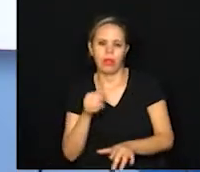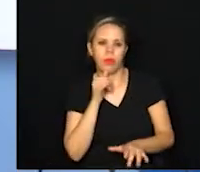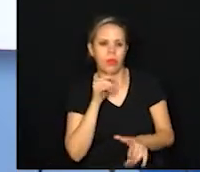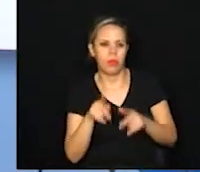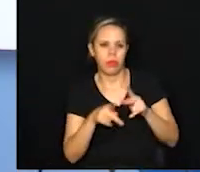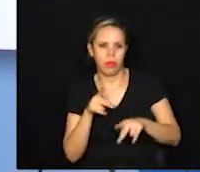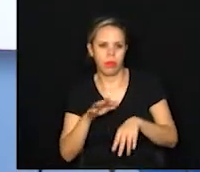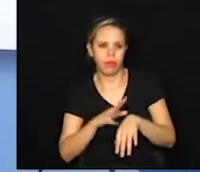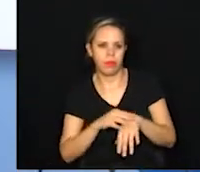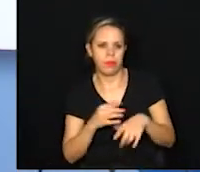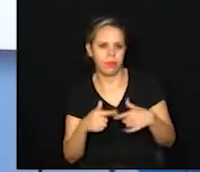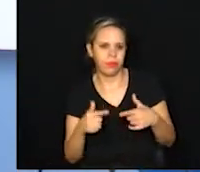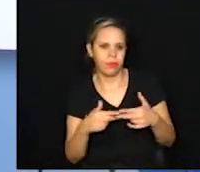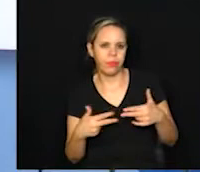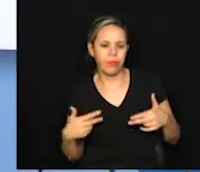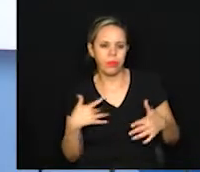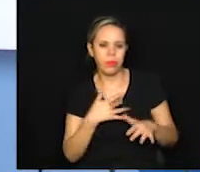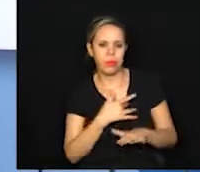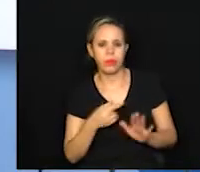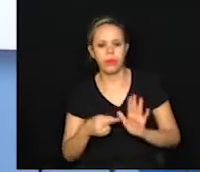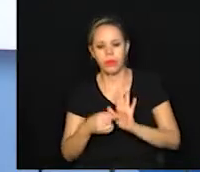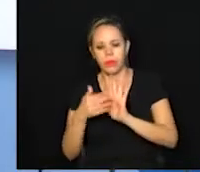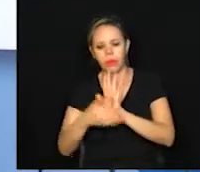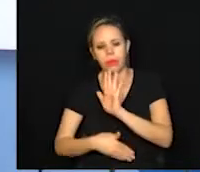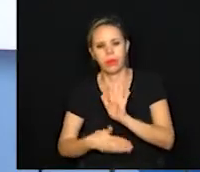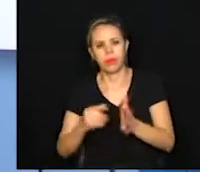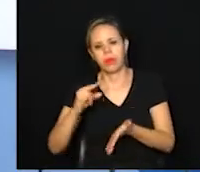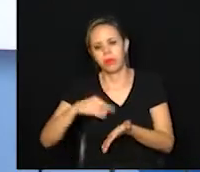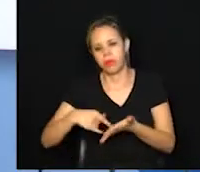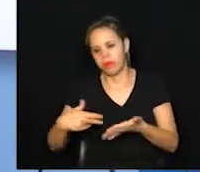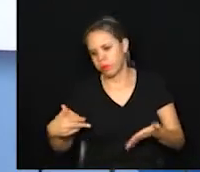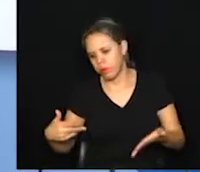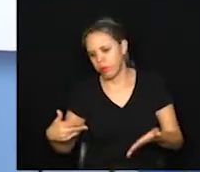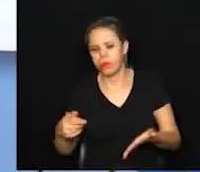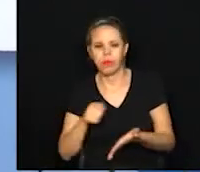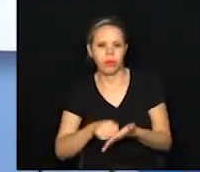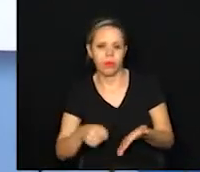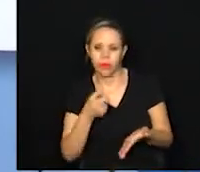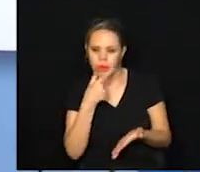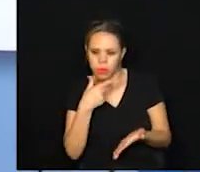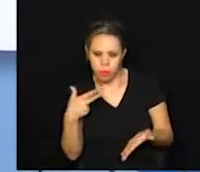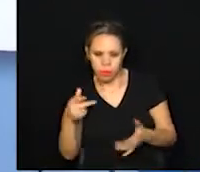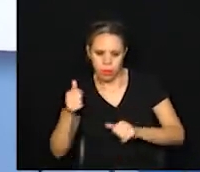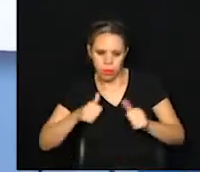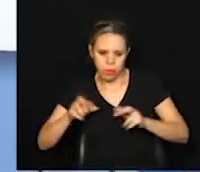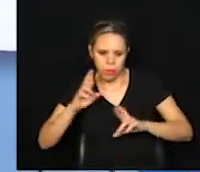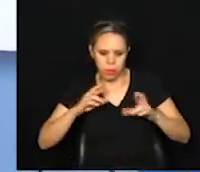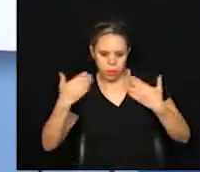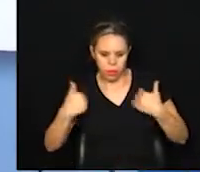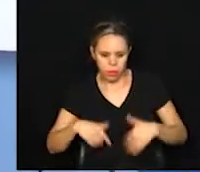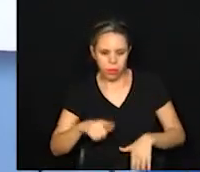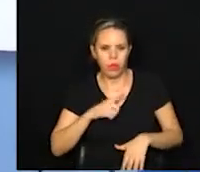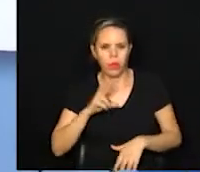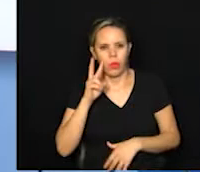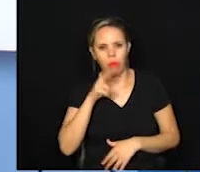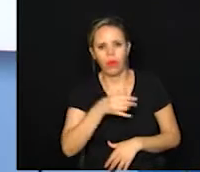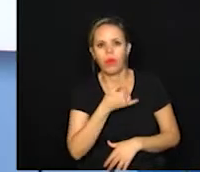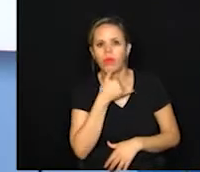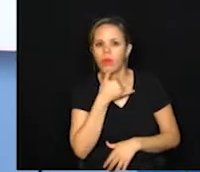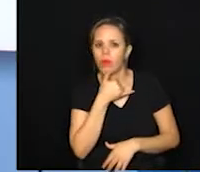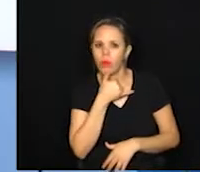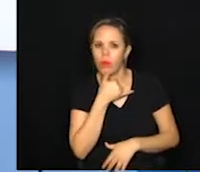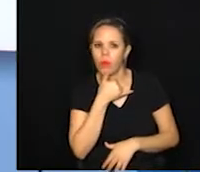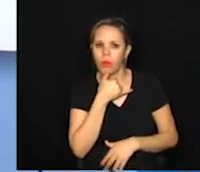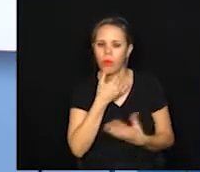precisam apresentar um comprovante, um laudo, uma receita, um exame. E nós temos visto aí que, infelizmente,